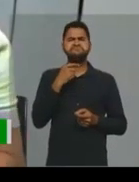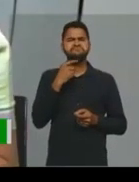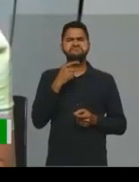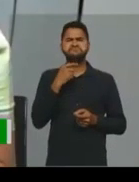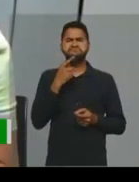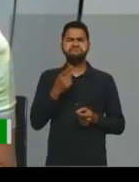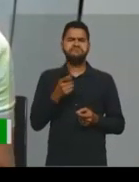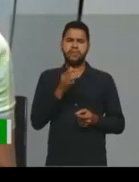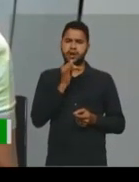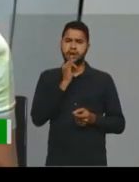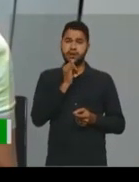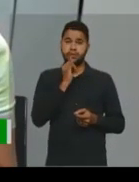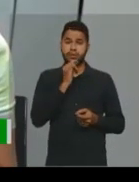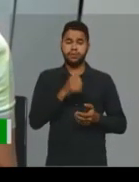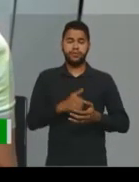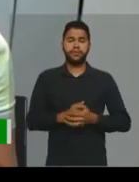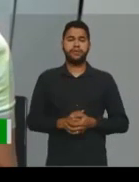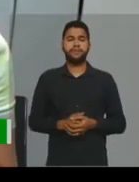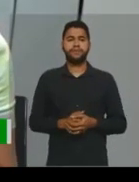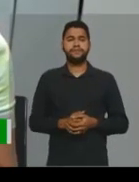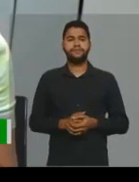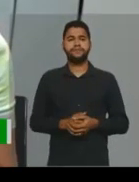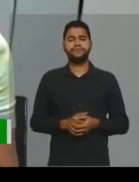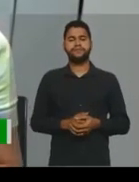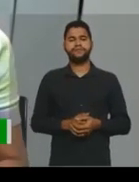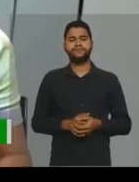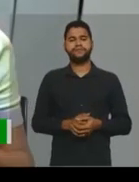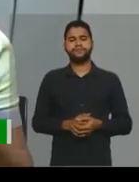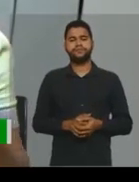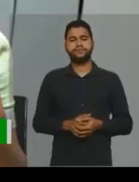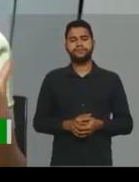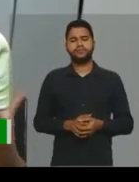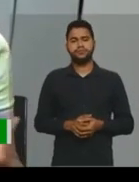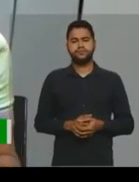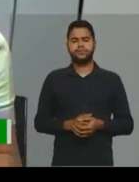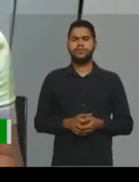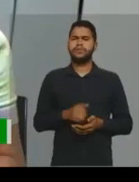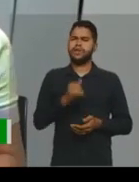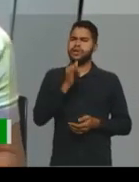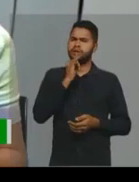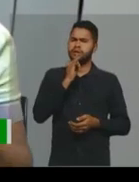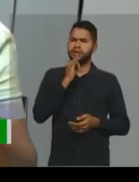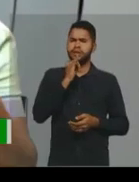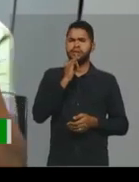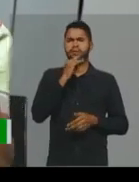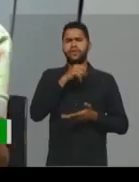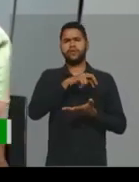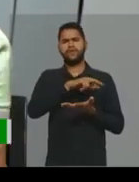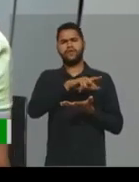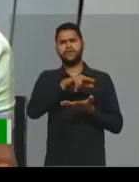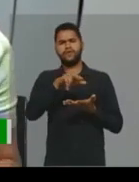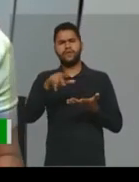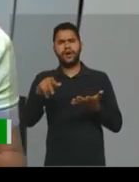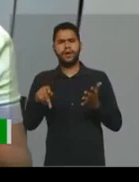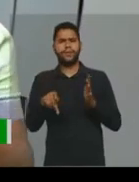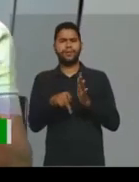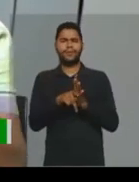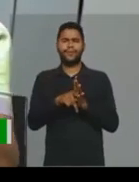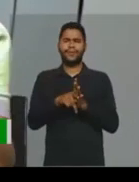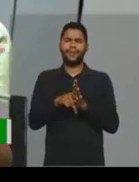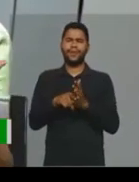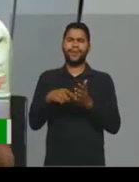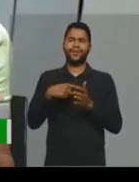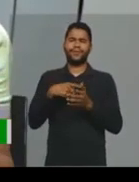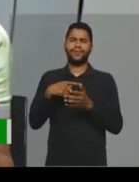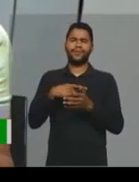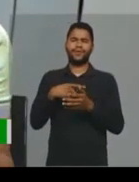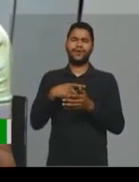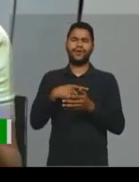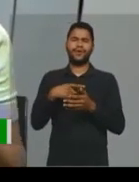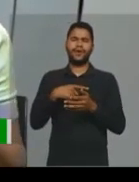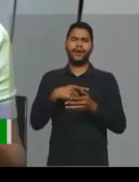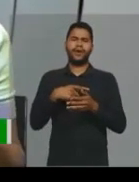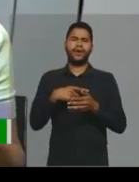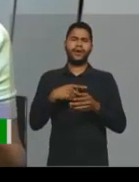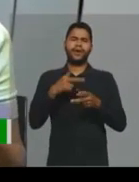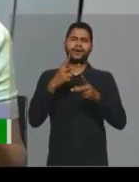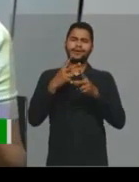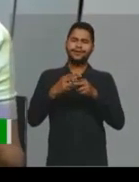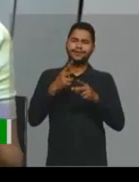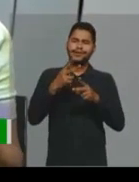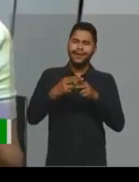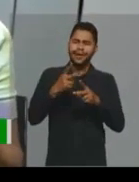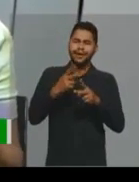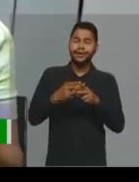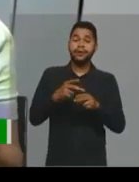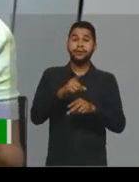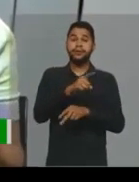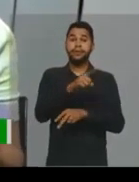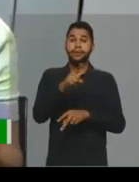né? Eu dei uma, uma, vários exemplos aqui de seriados, né? Que tudo virou meme, mas você